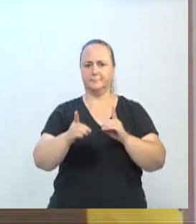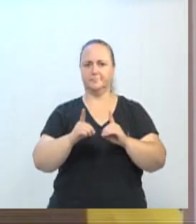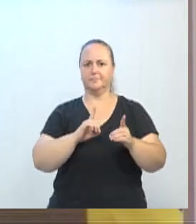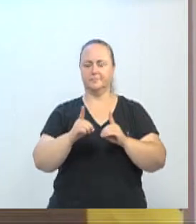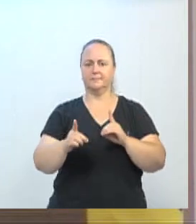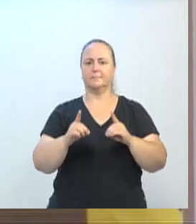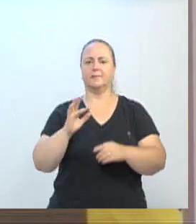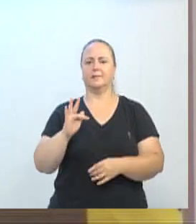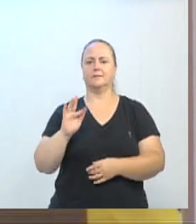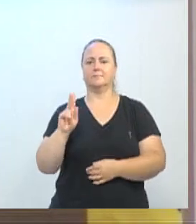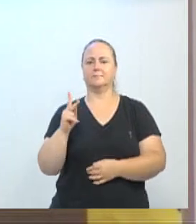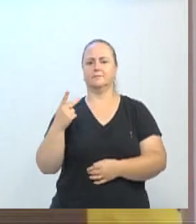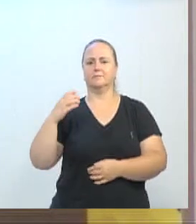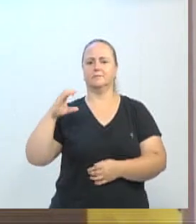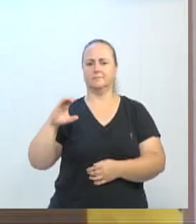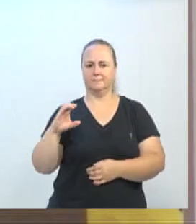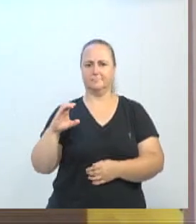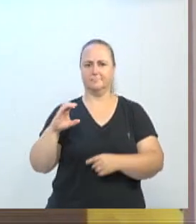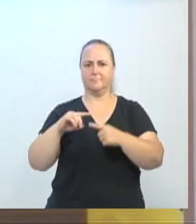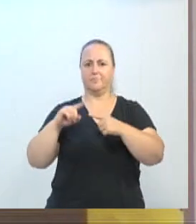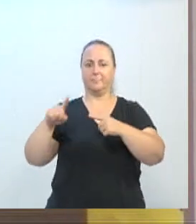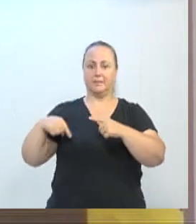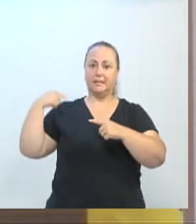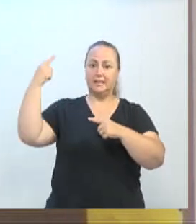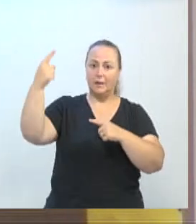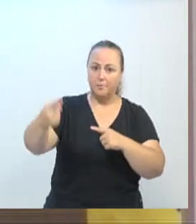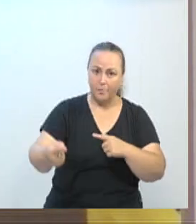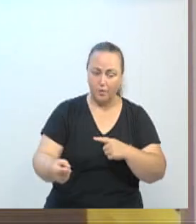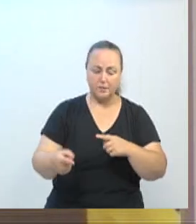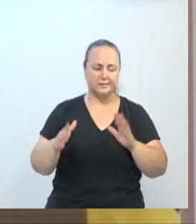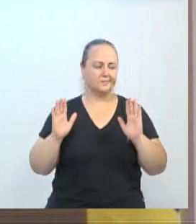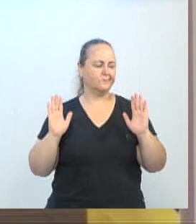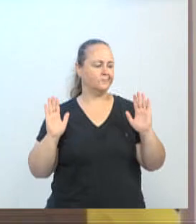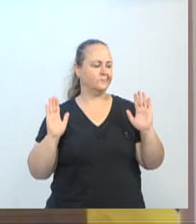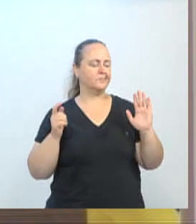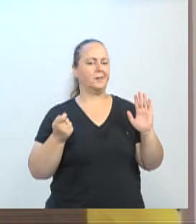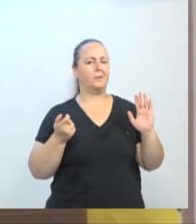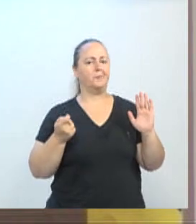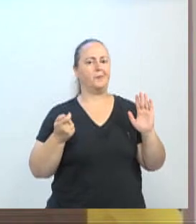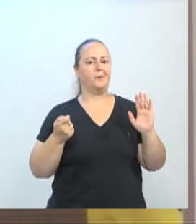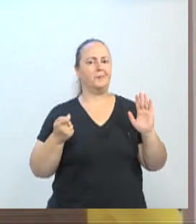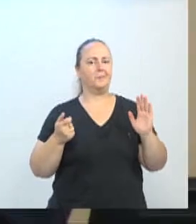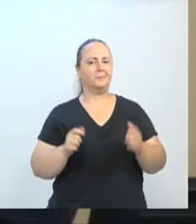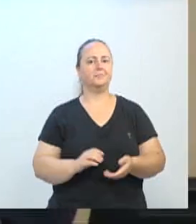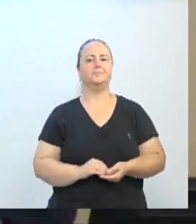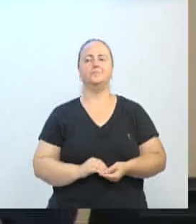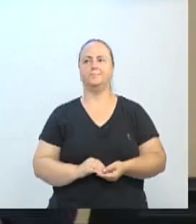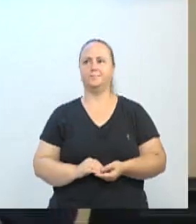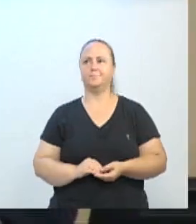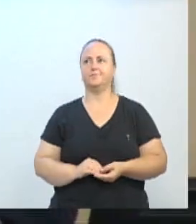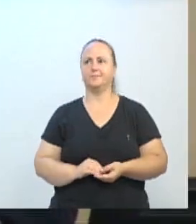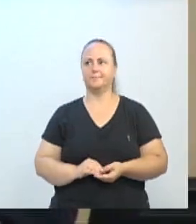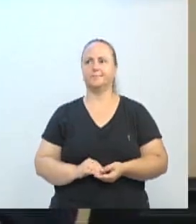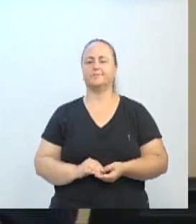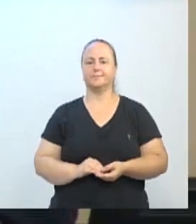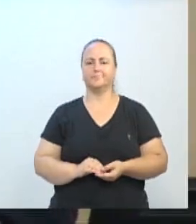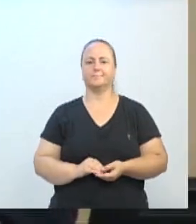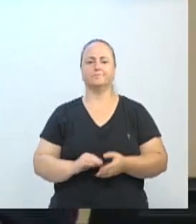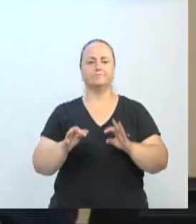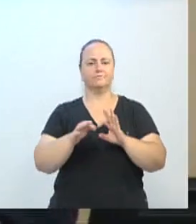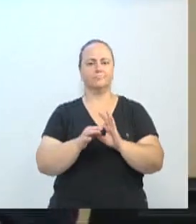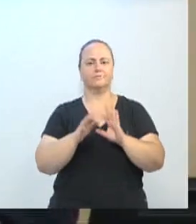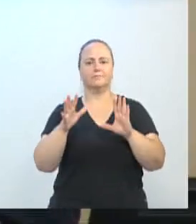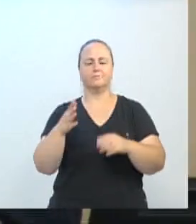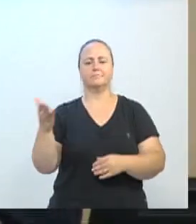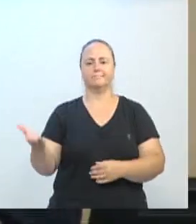o FHC. De lá para cá, pouco foi feito. Concedo a parte, a V. Exª. Com autorização do orador,